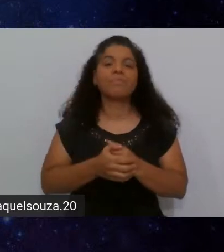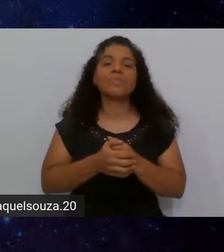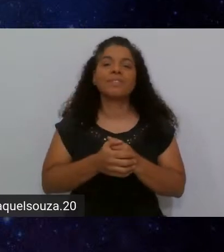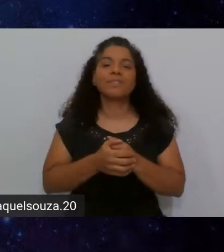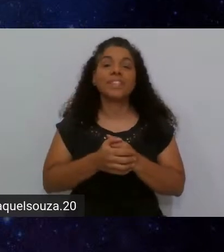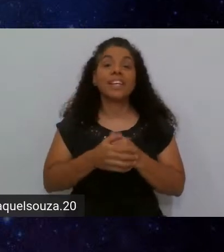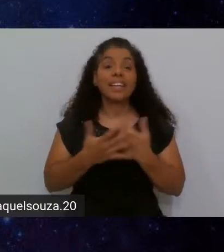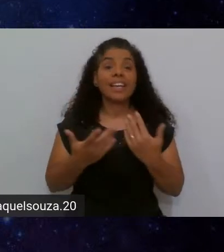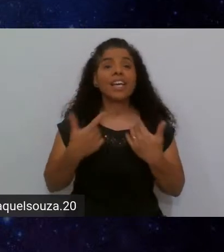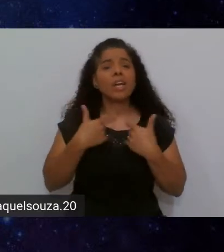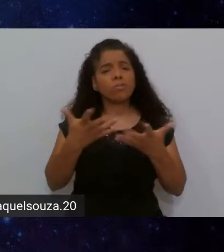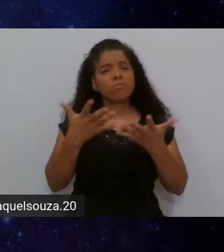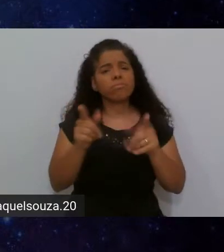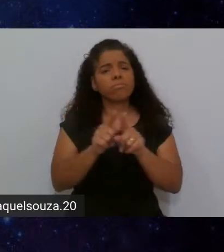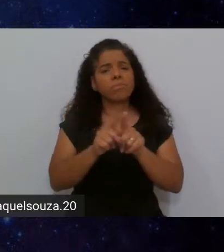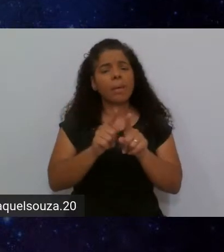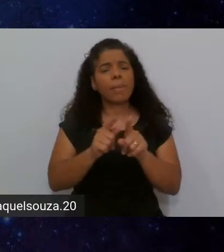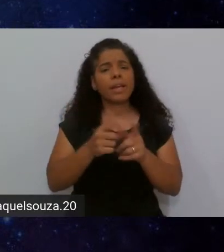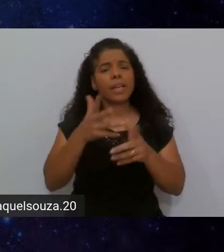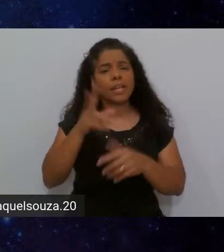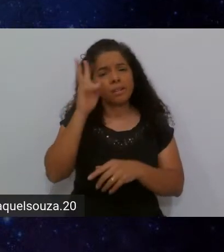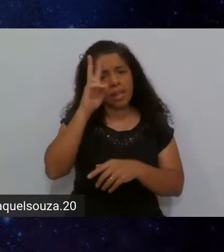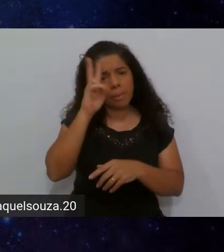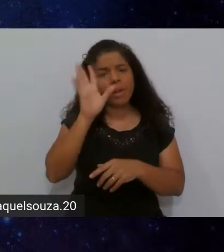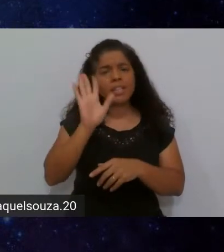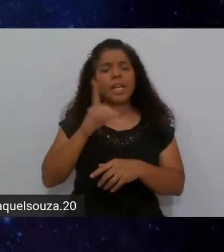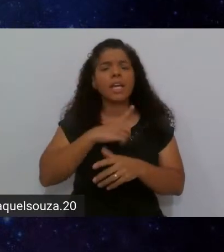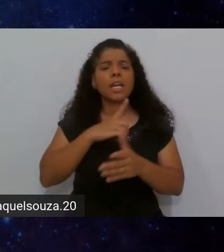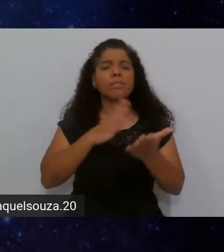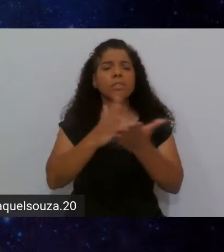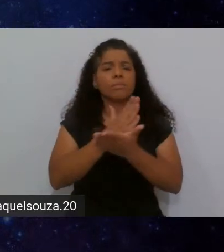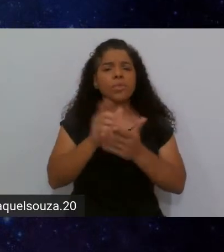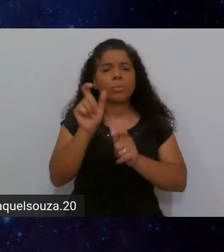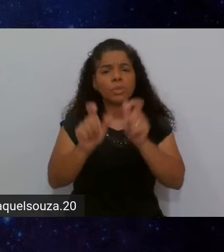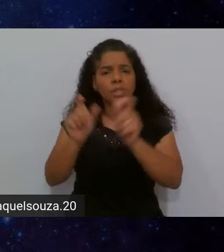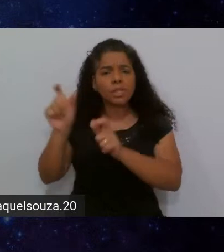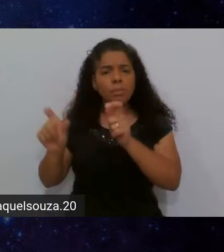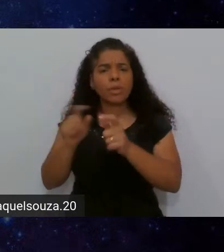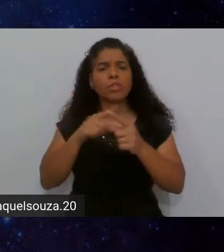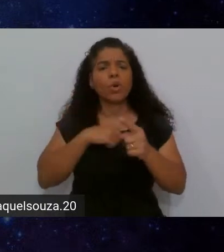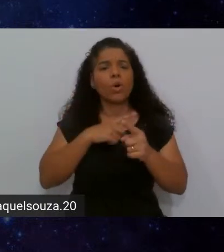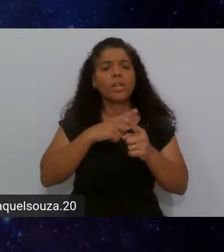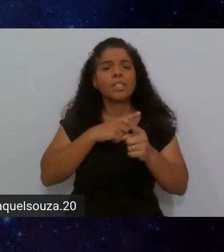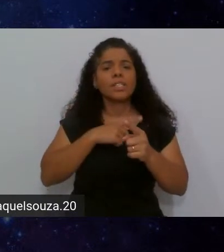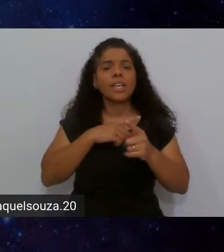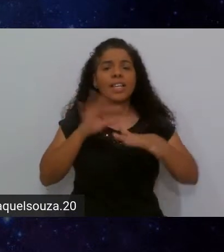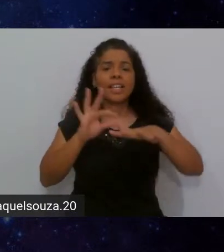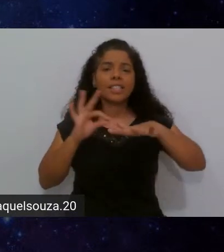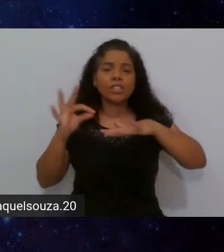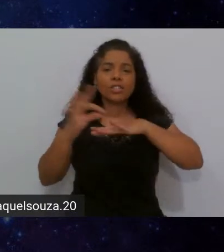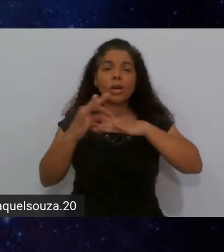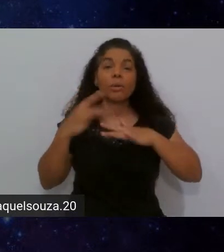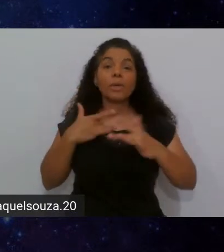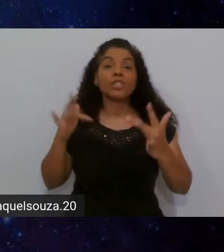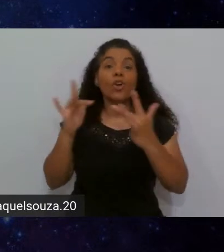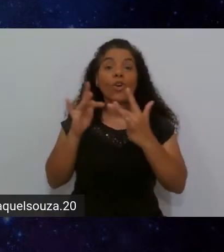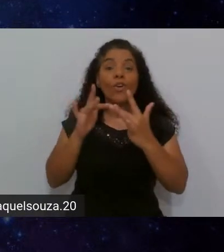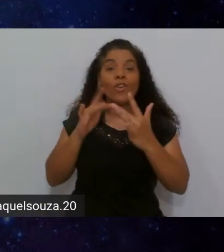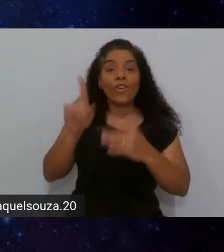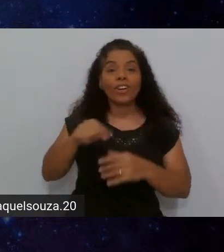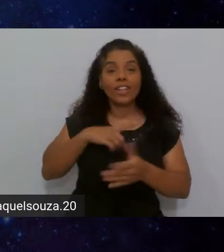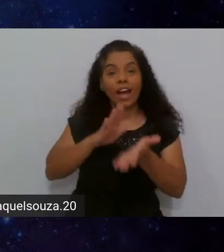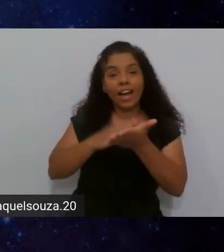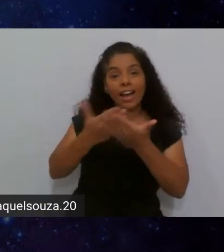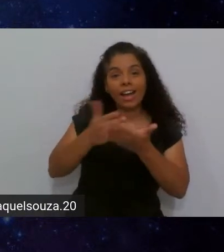Eu também gostaria de lembrar aqui uma coisinha, tá? Teve muitas pessoas que aí nas redes sociais me pediram um contato da Raquel,